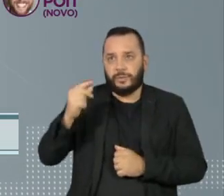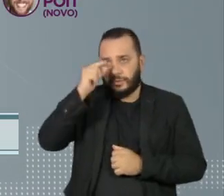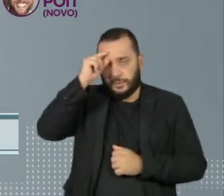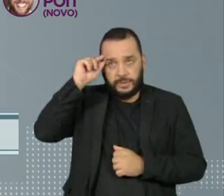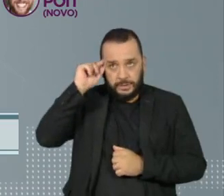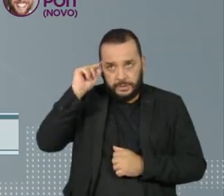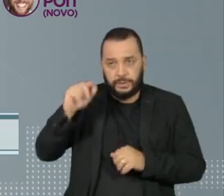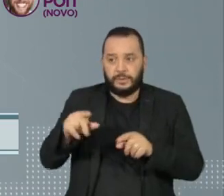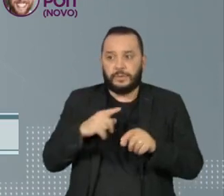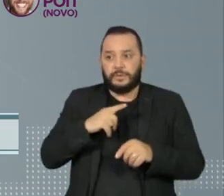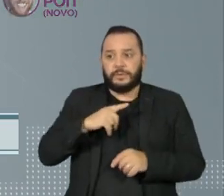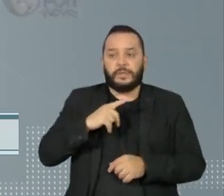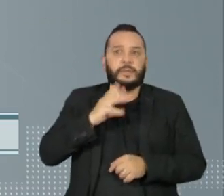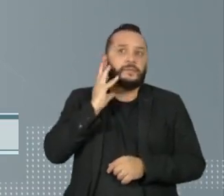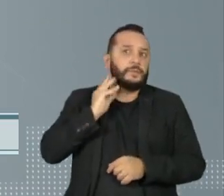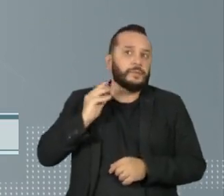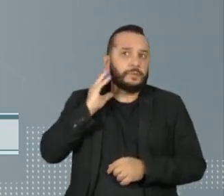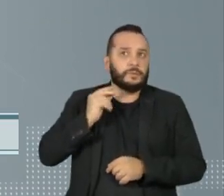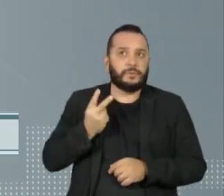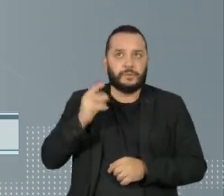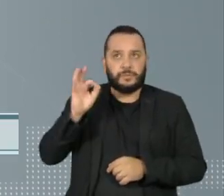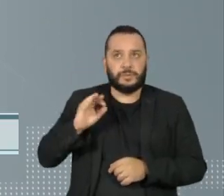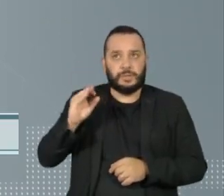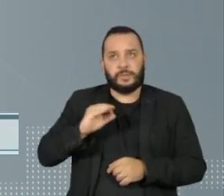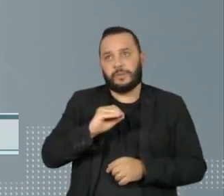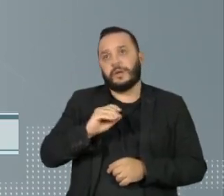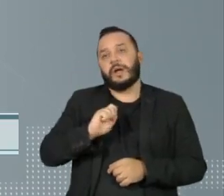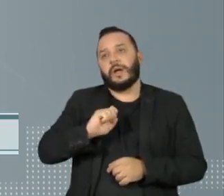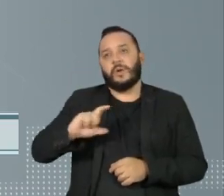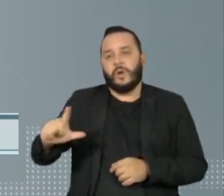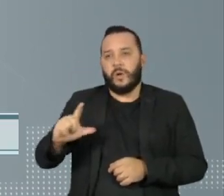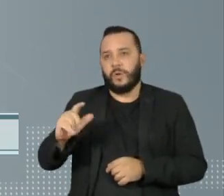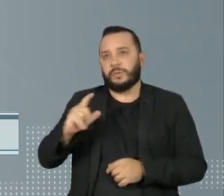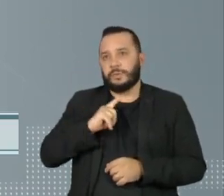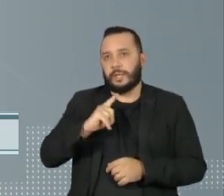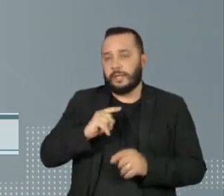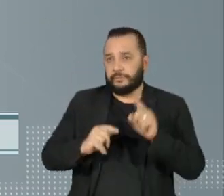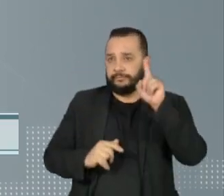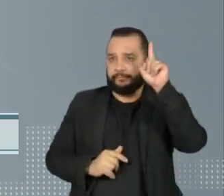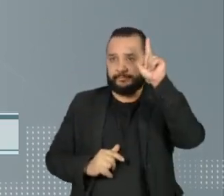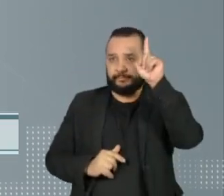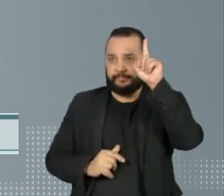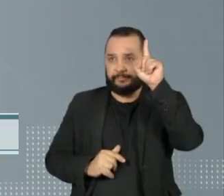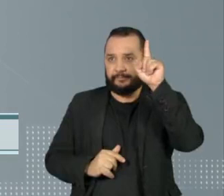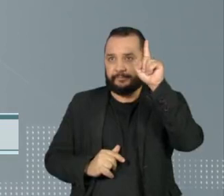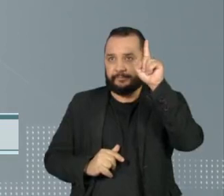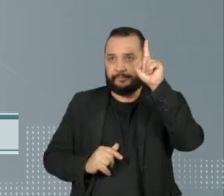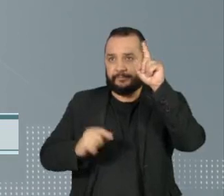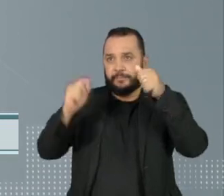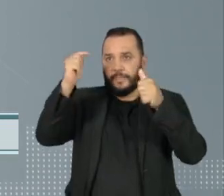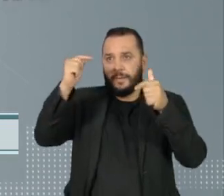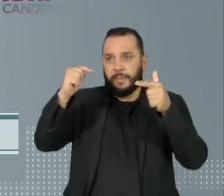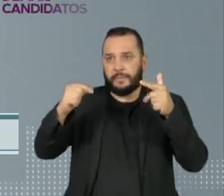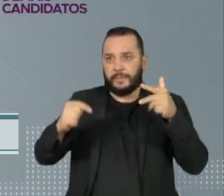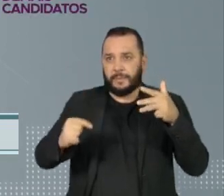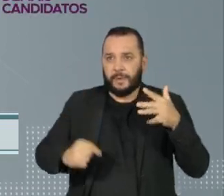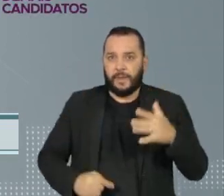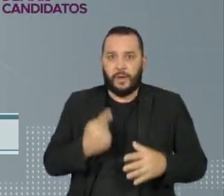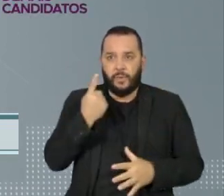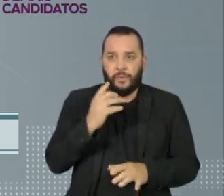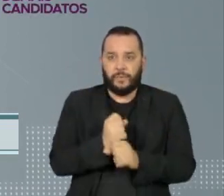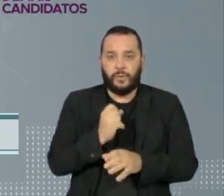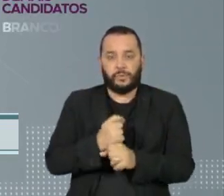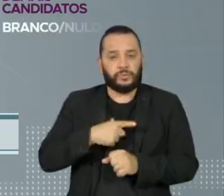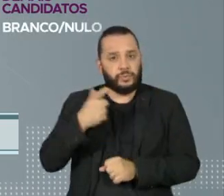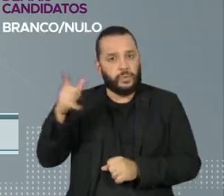Vinícius Poit tem 2%. Carol Vigliara, Elvi César, Altino Júnior e Gabriel Colombo têm um ponto cada. Os demais